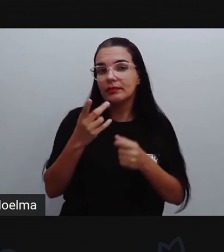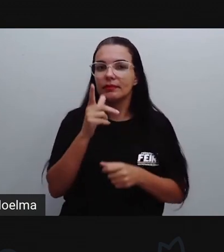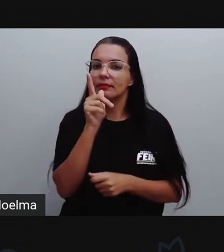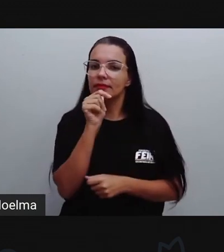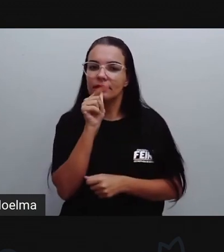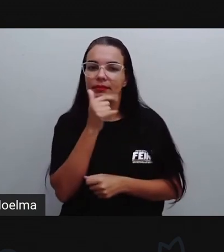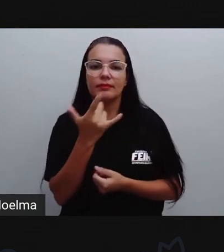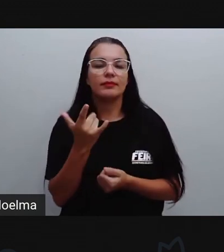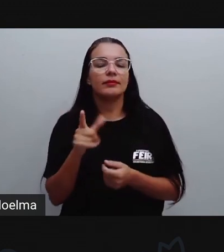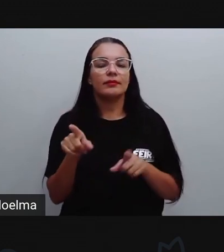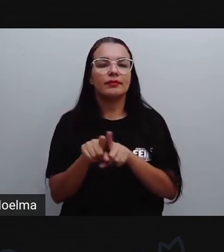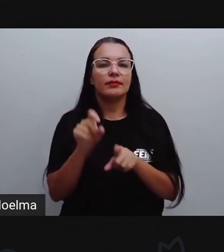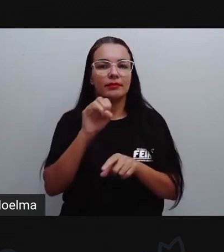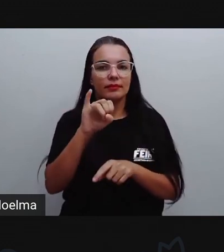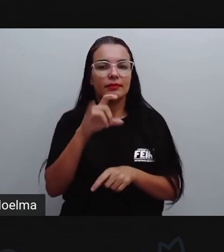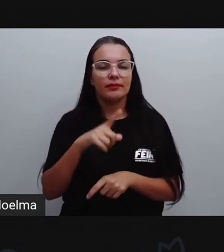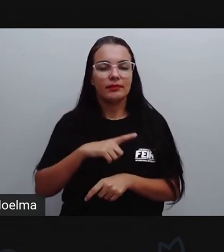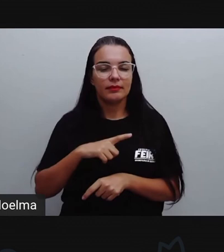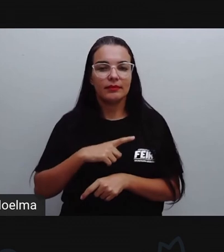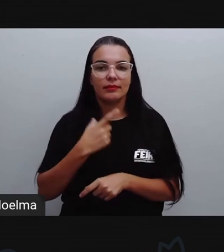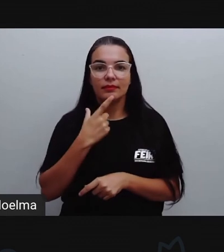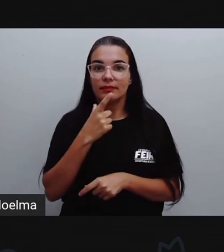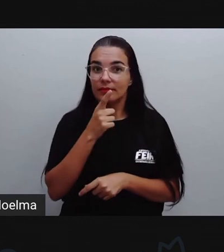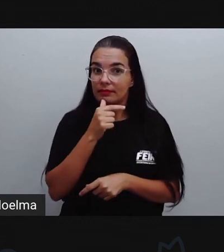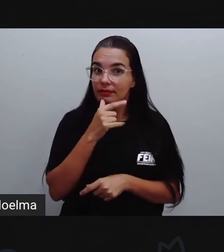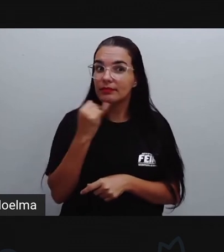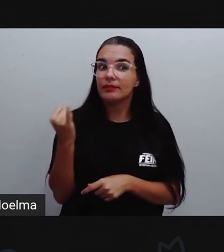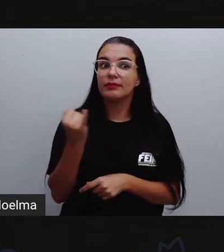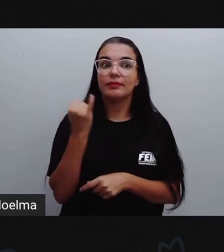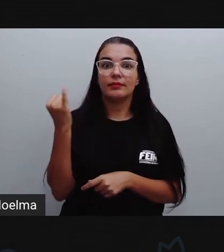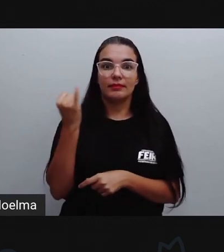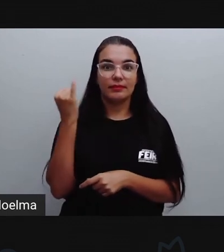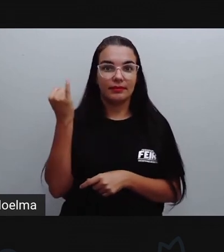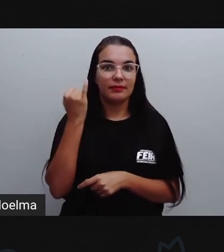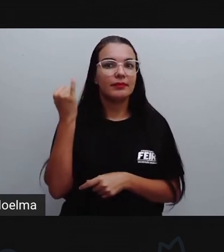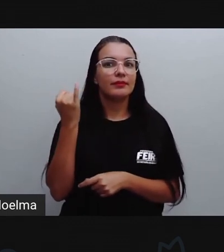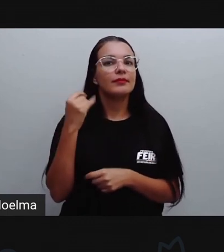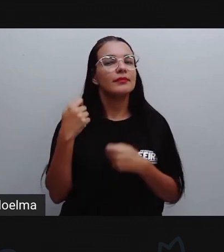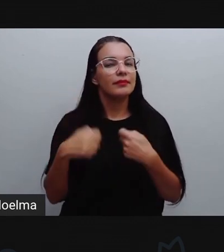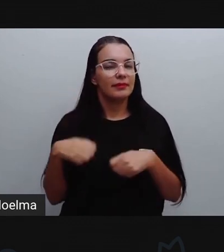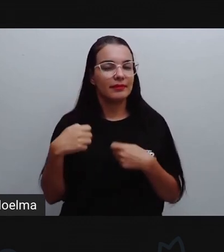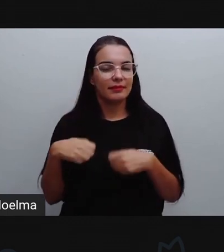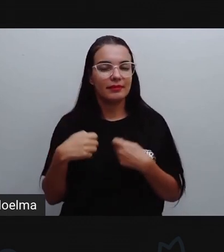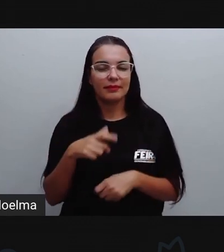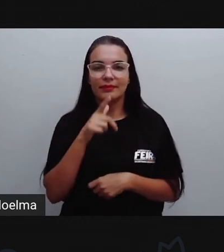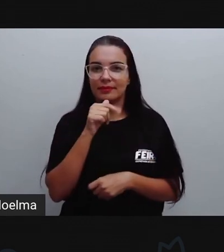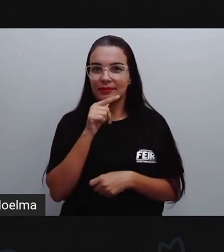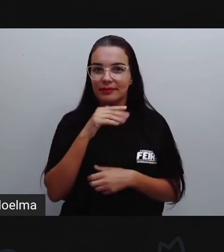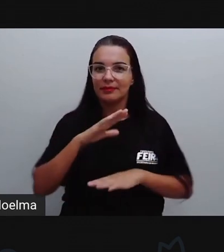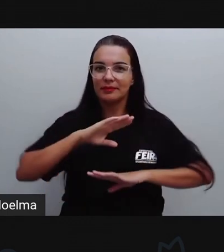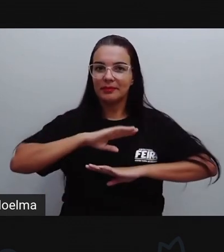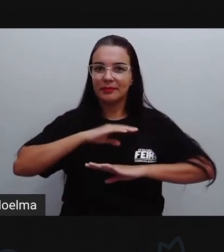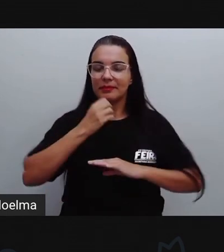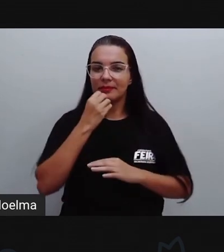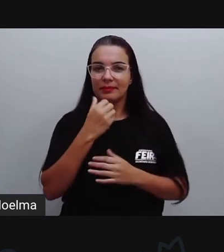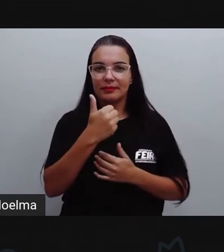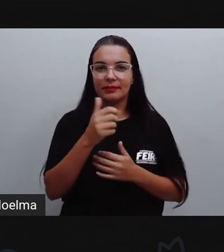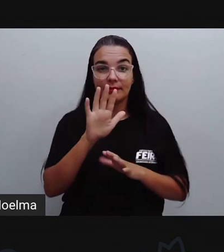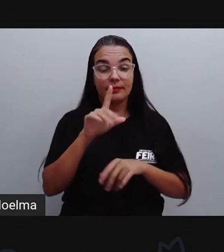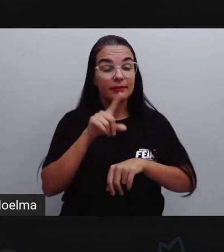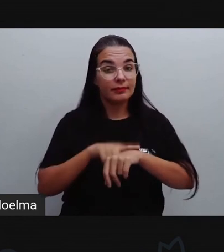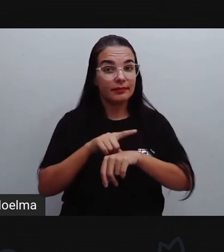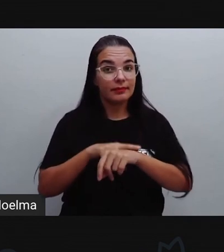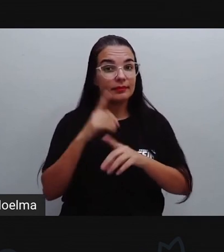água, né? Quem está aí com sede, né? É importante que a gente se hidrate muito bem, né? E daqui a